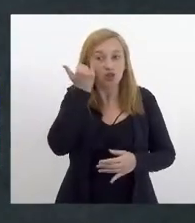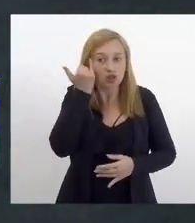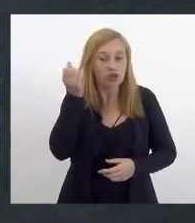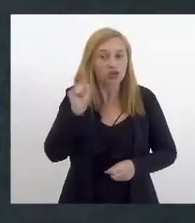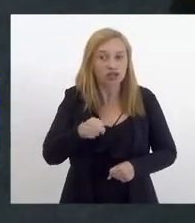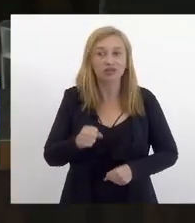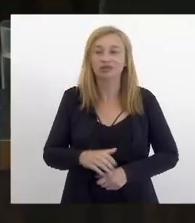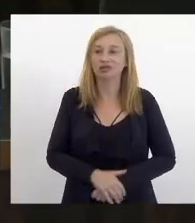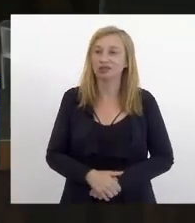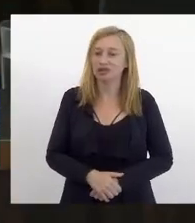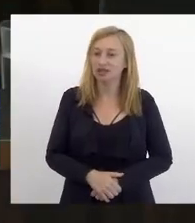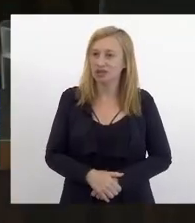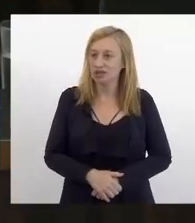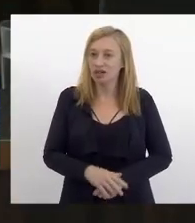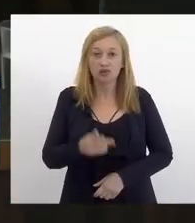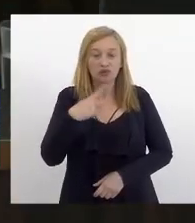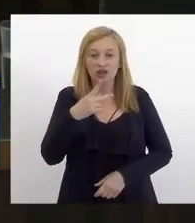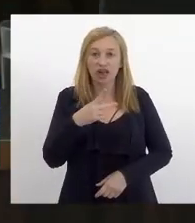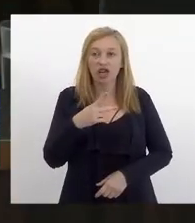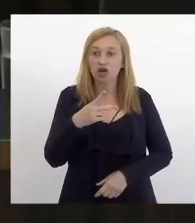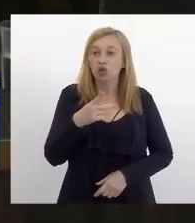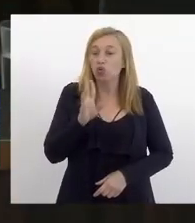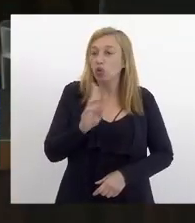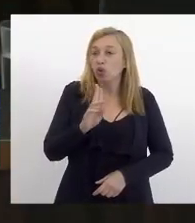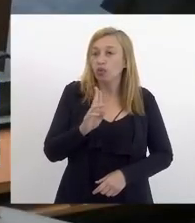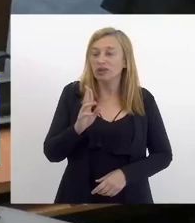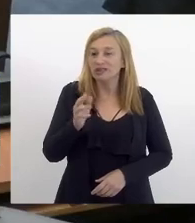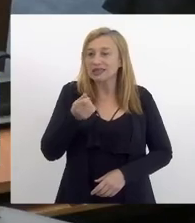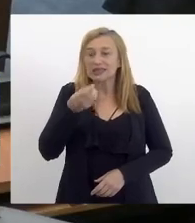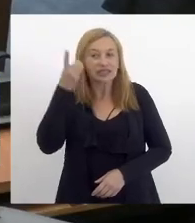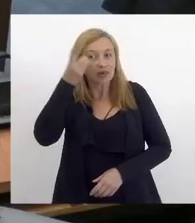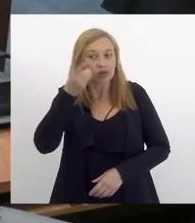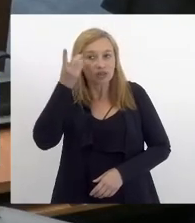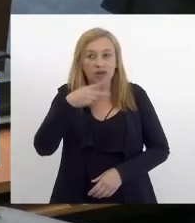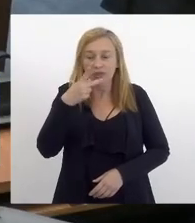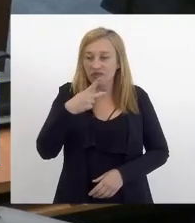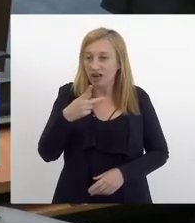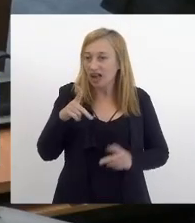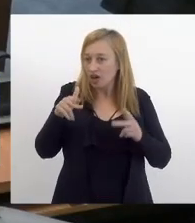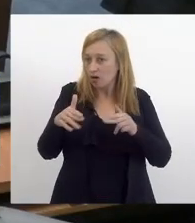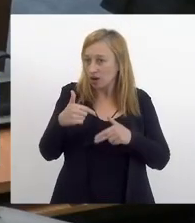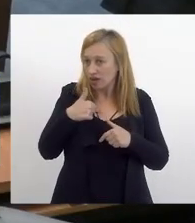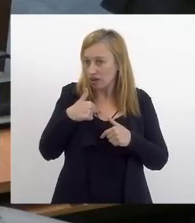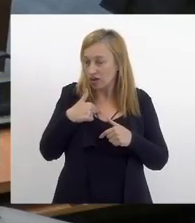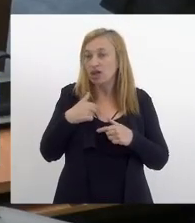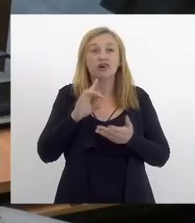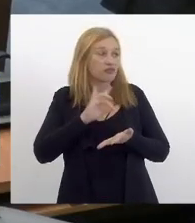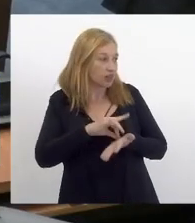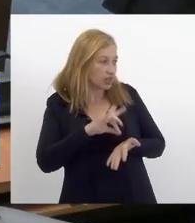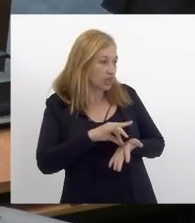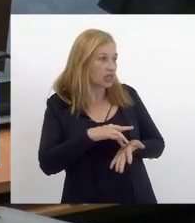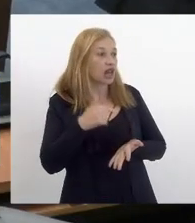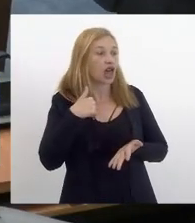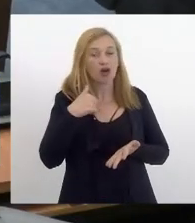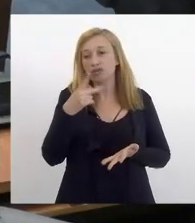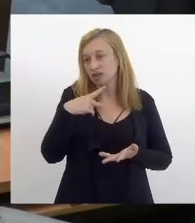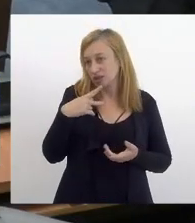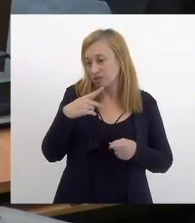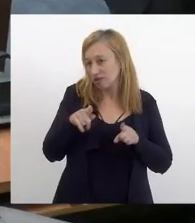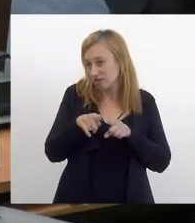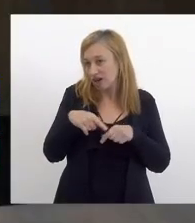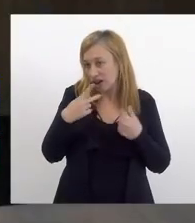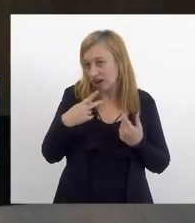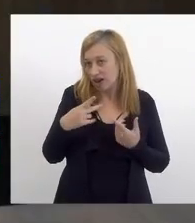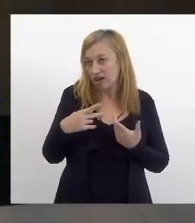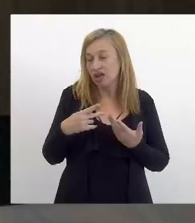doer presidente eu não citei o nome de nenhum deputado para falar em cima da minha fala é verdade eu também falei de forma generalizada